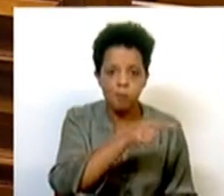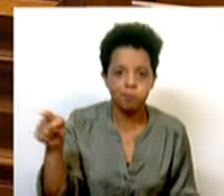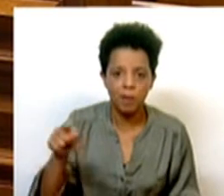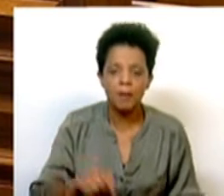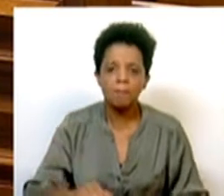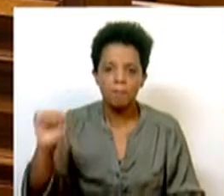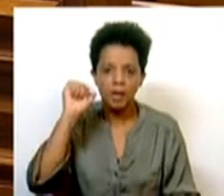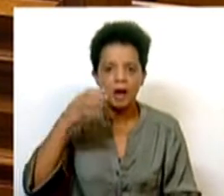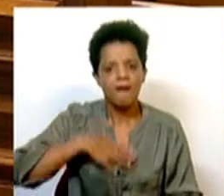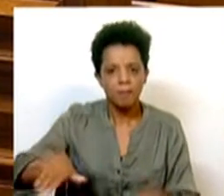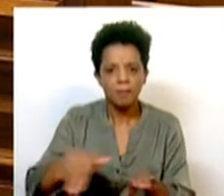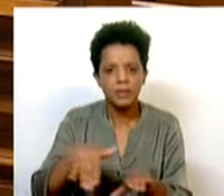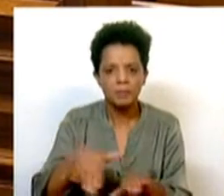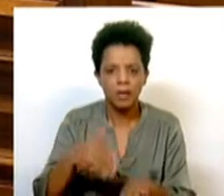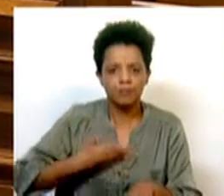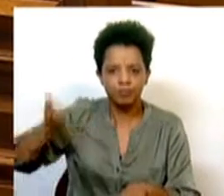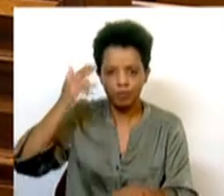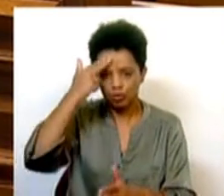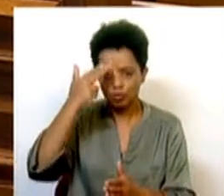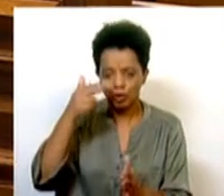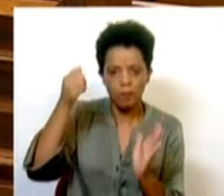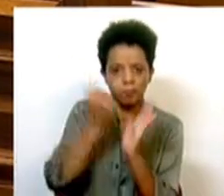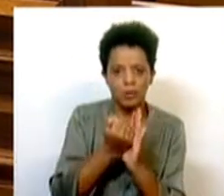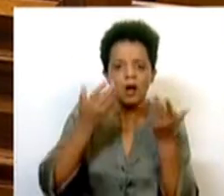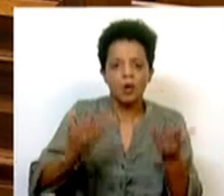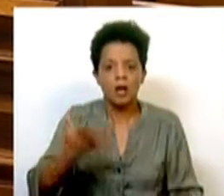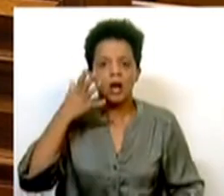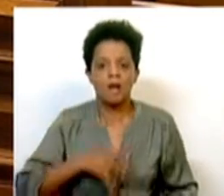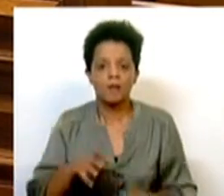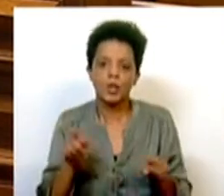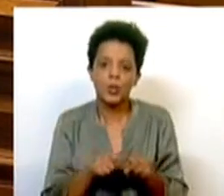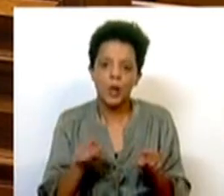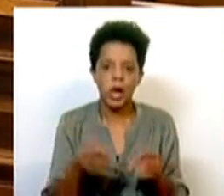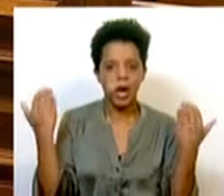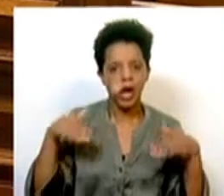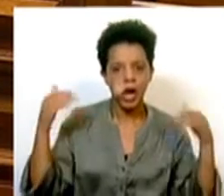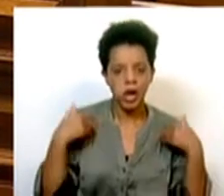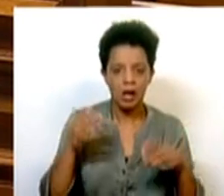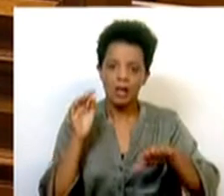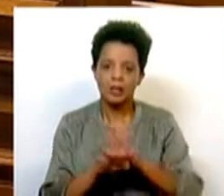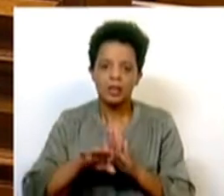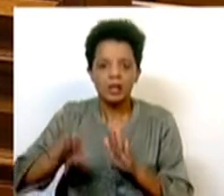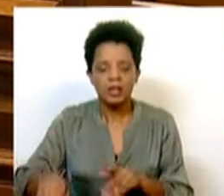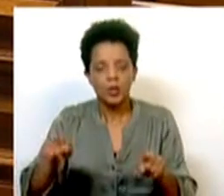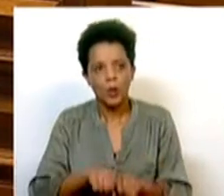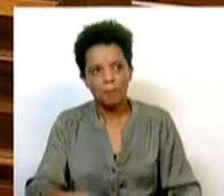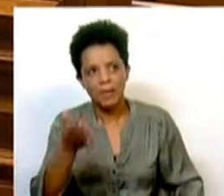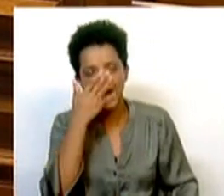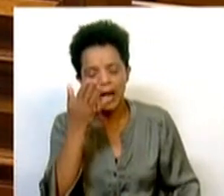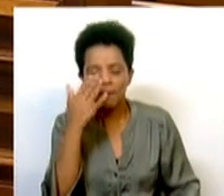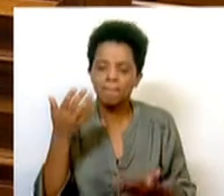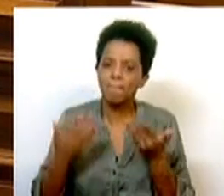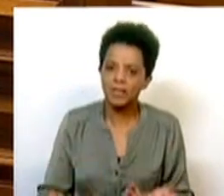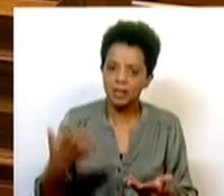PCP já quis participar num passado histórico, mas agora parece que era ensaiar com a direita uma espécie de